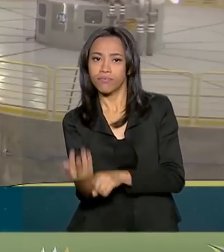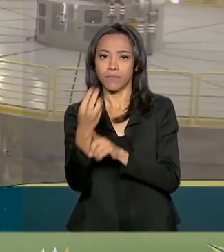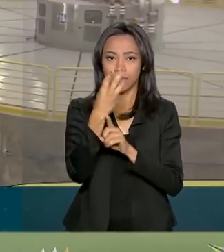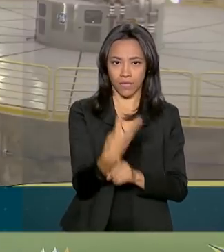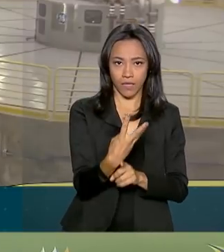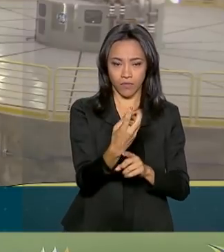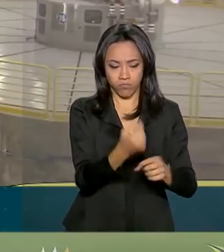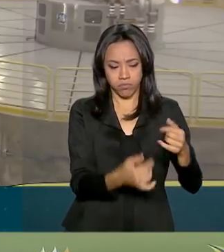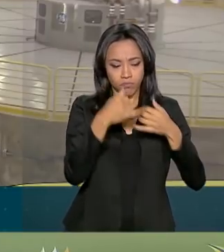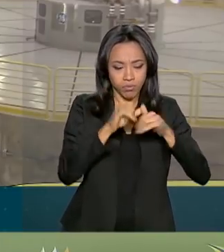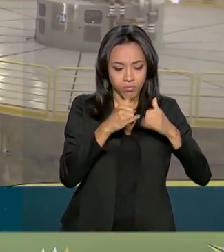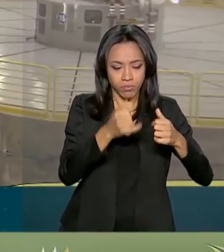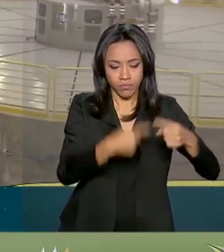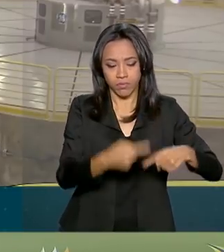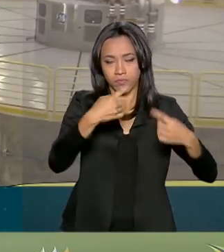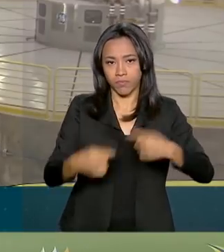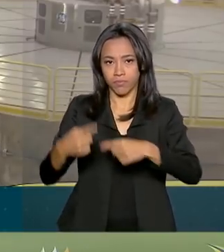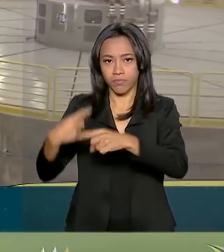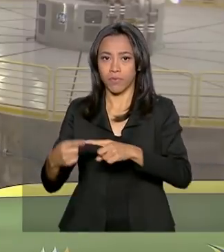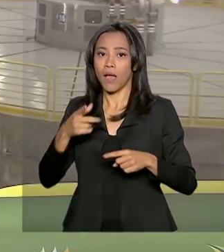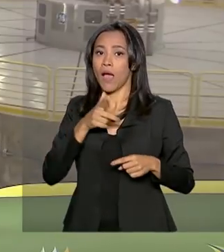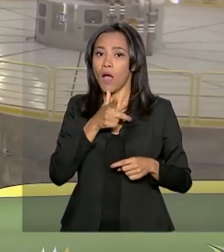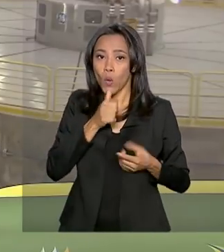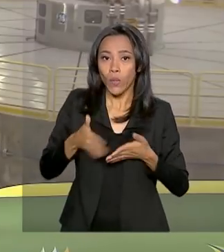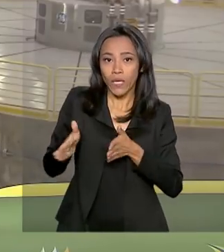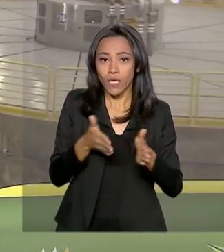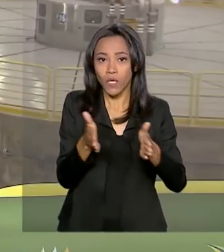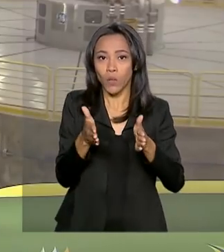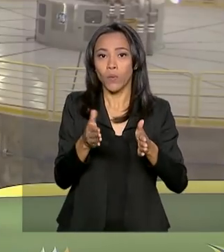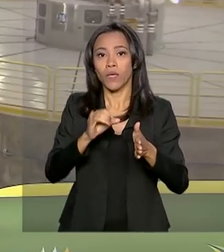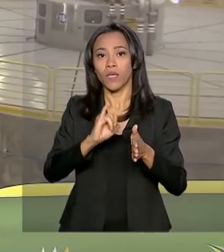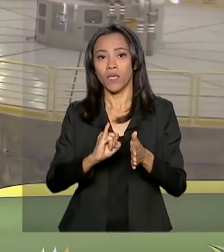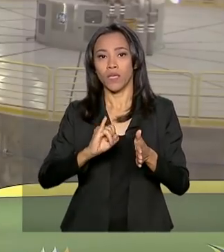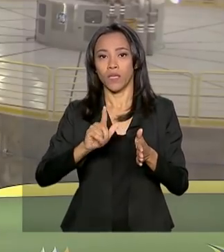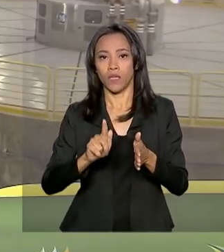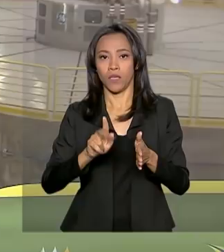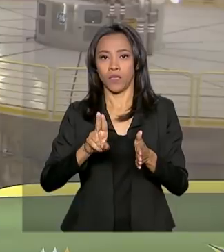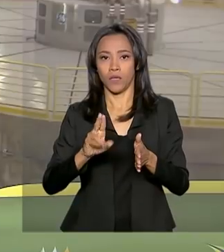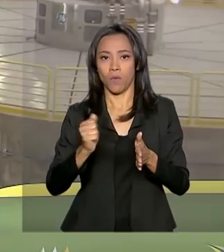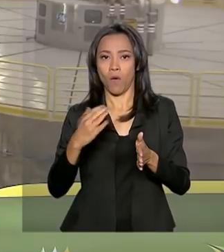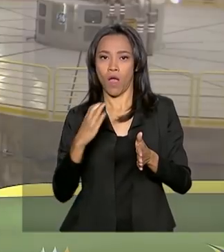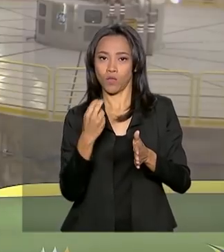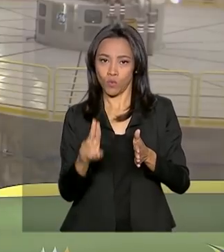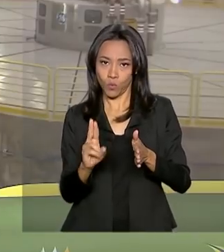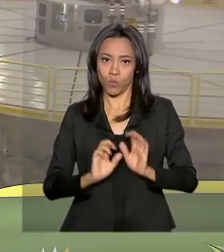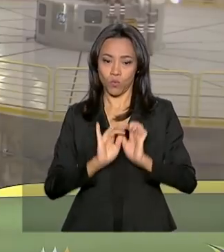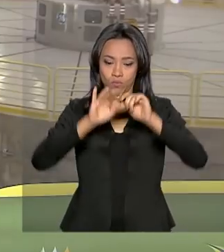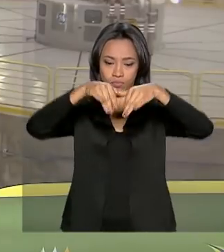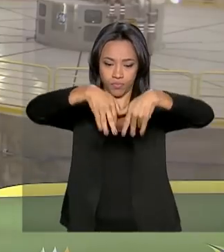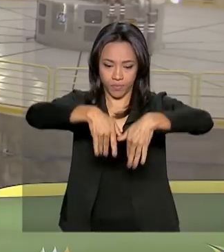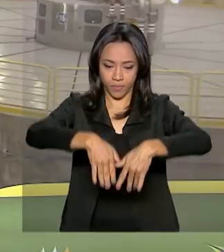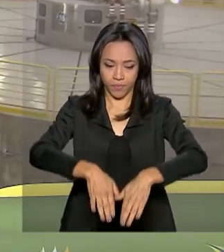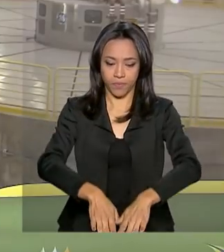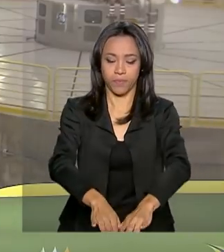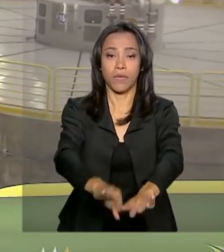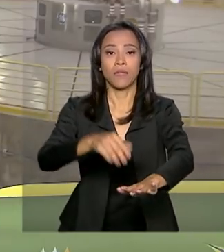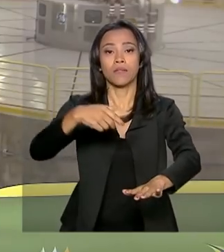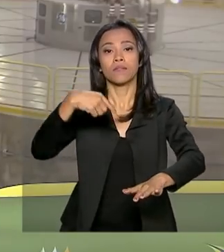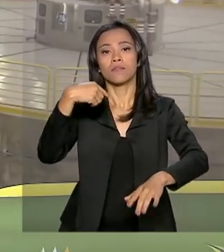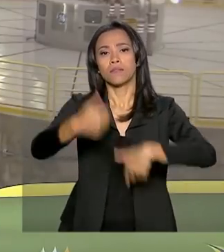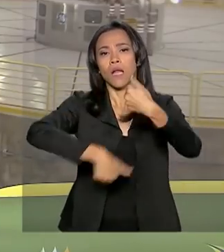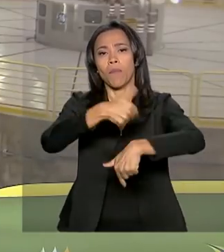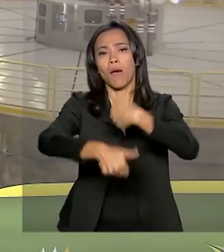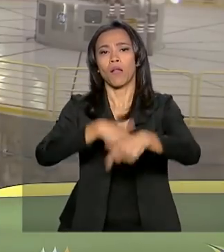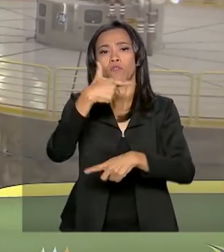A água que vem do rio Iguaçu alimenta o gerador que produz a eletricidade. Elas trabalham 24 horas por